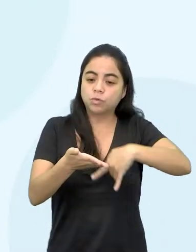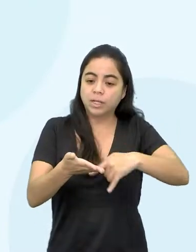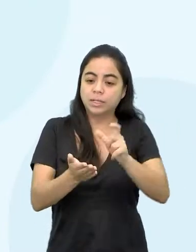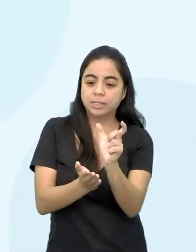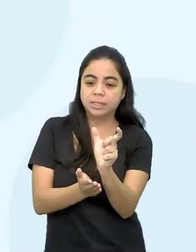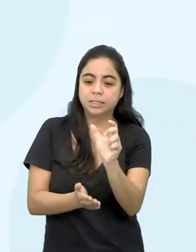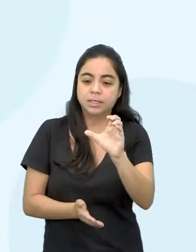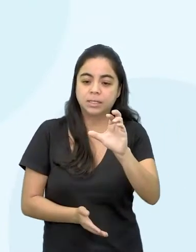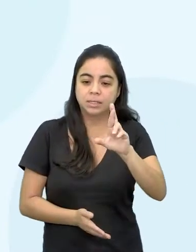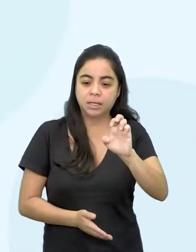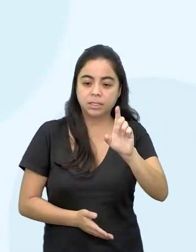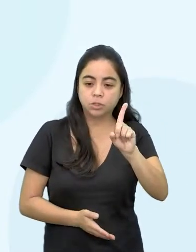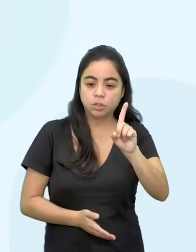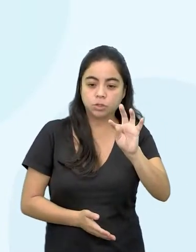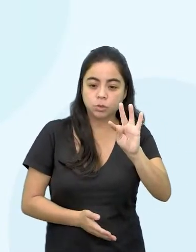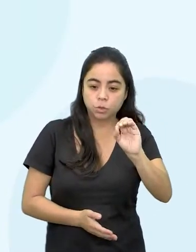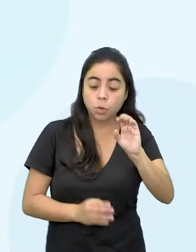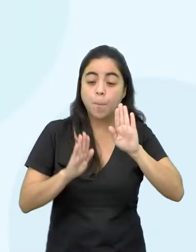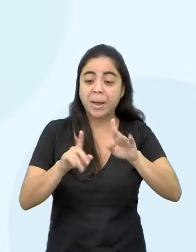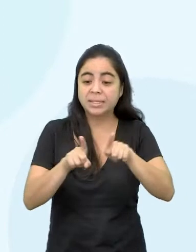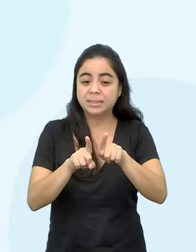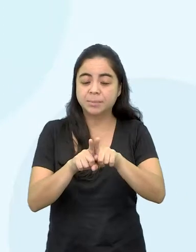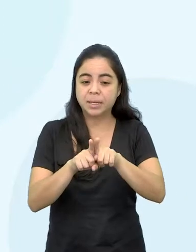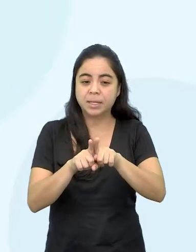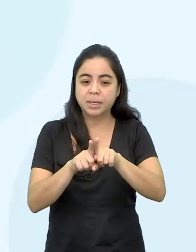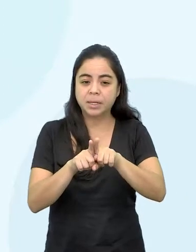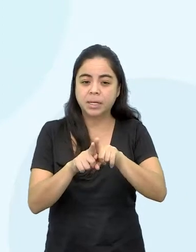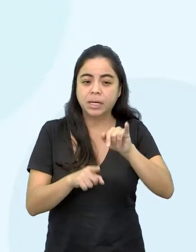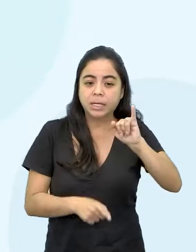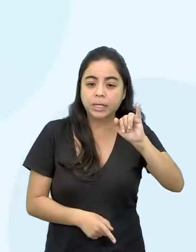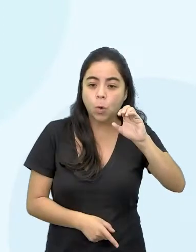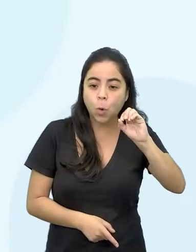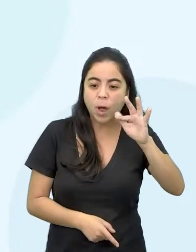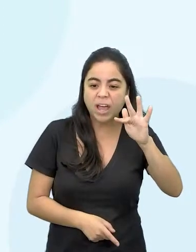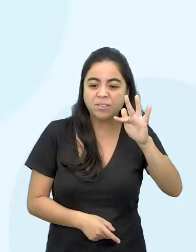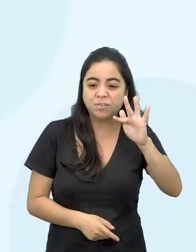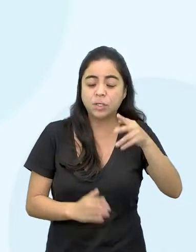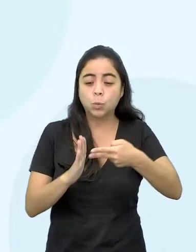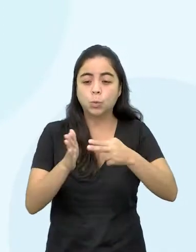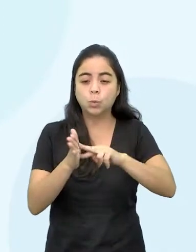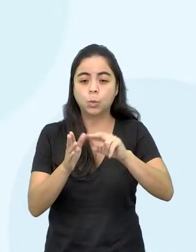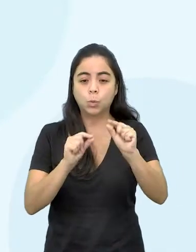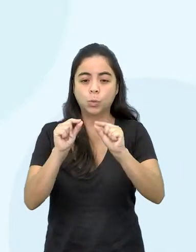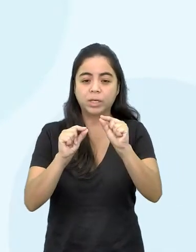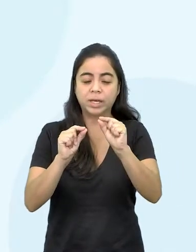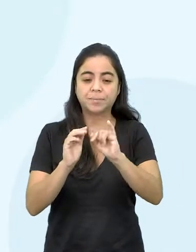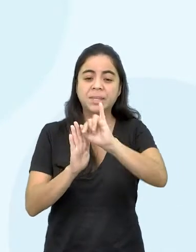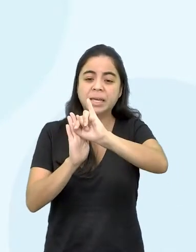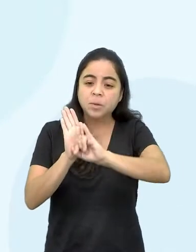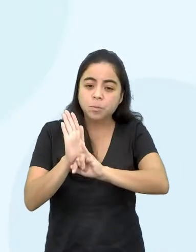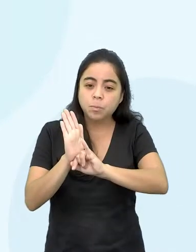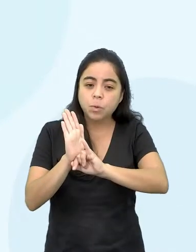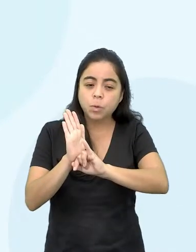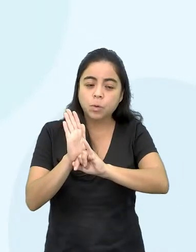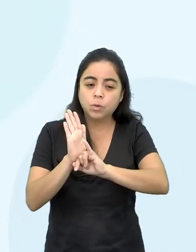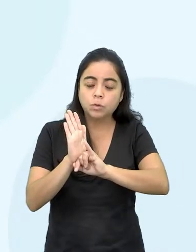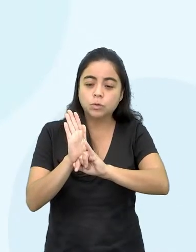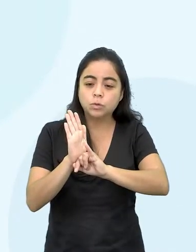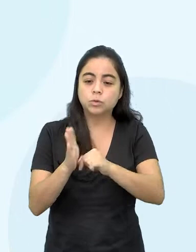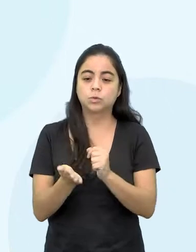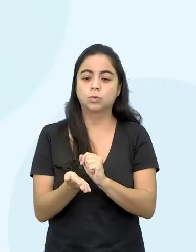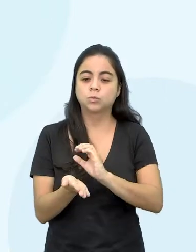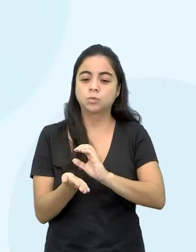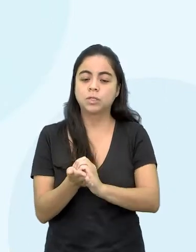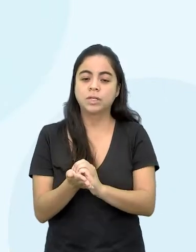cartão de crédito, como também o IOF. O que é o IOF? É o imposto sobre operação